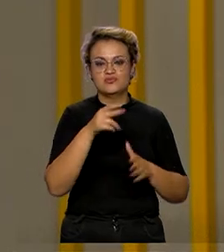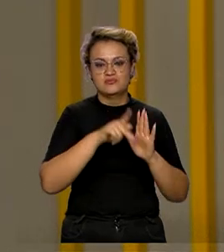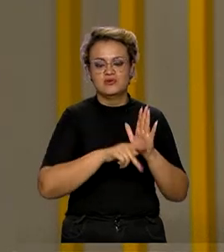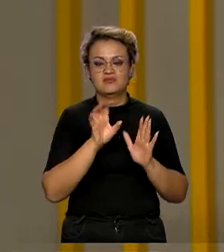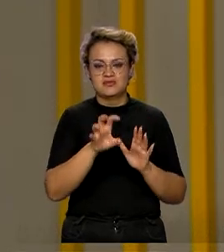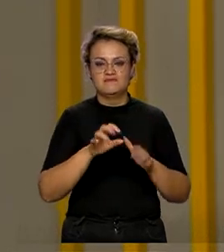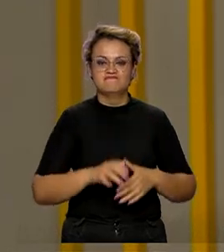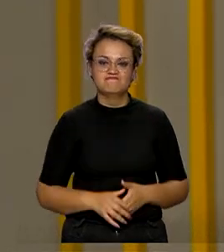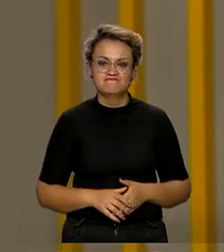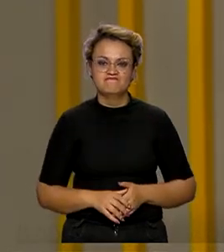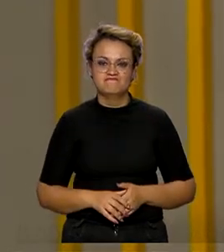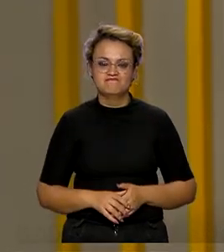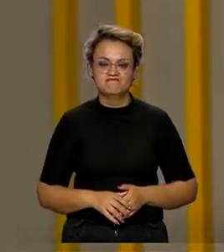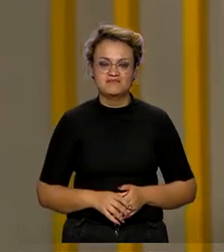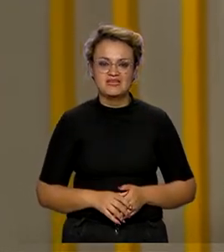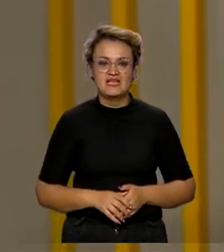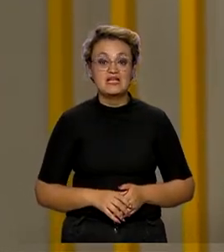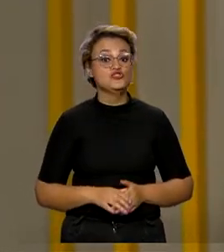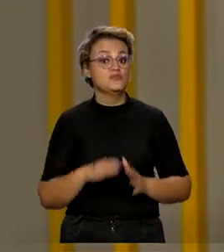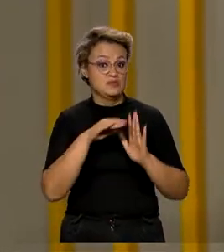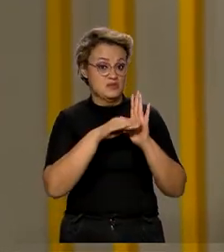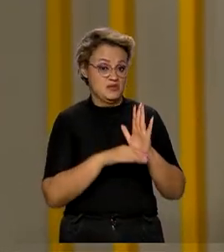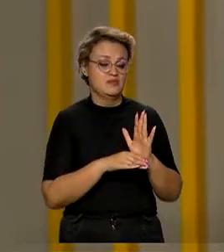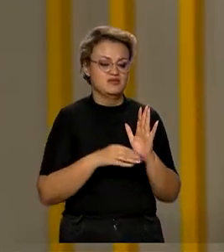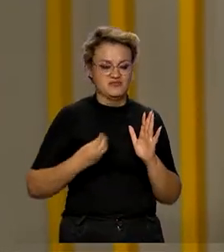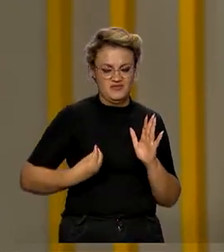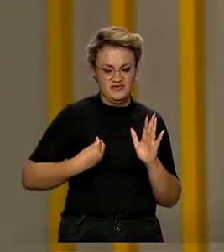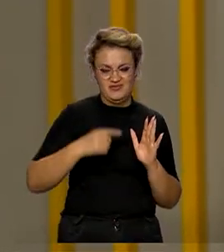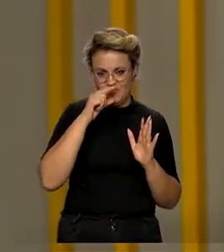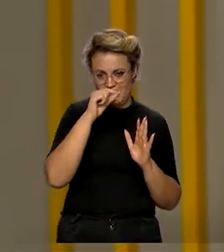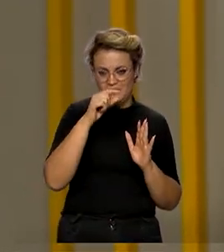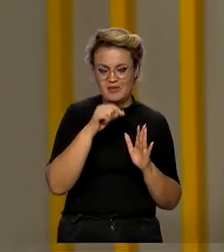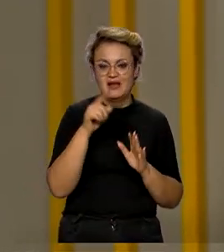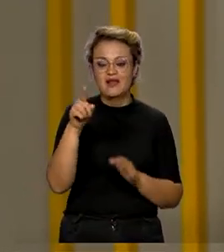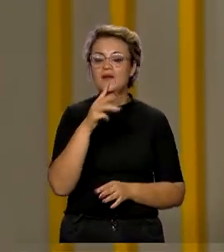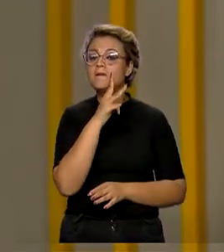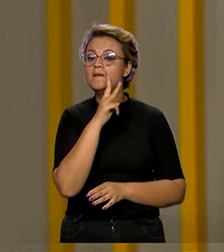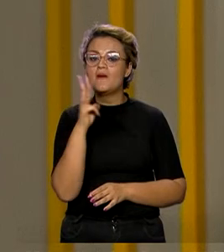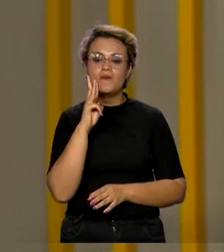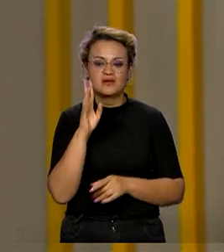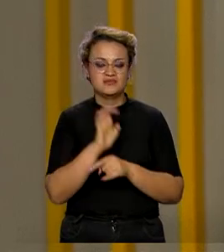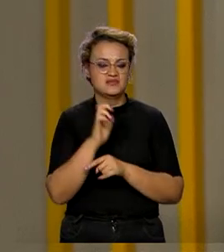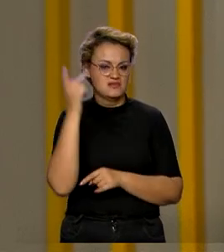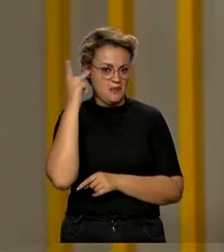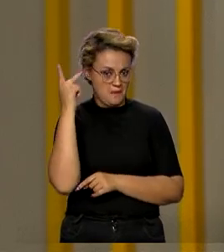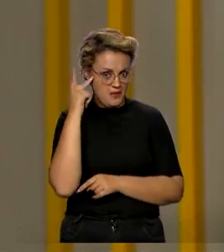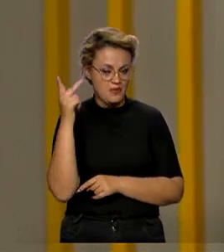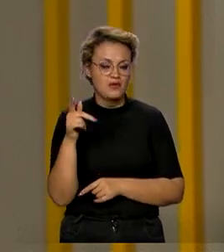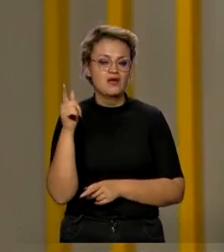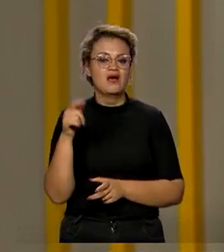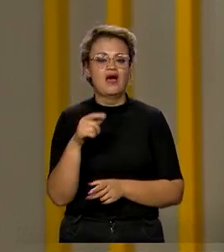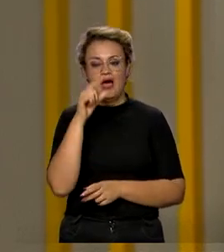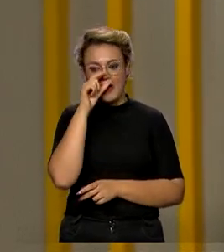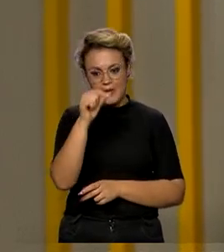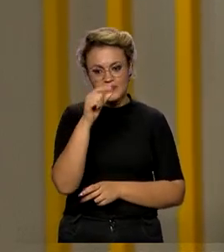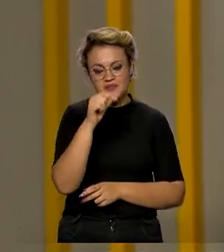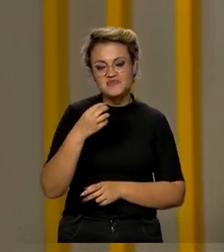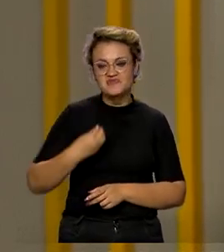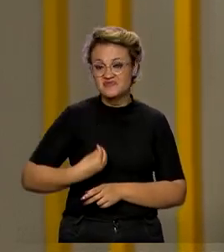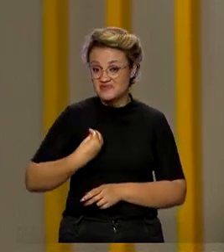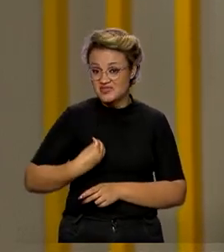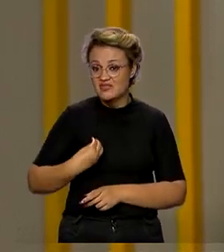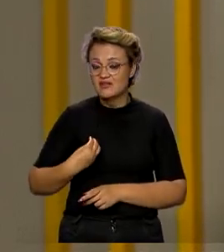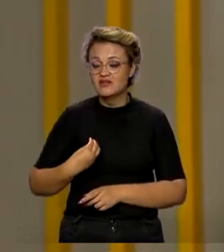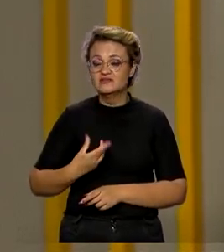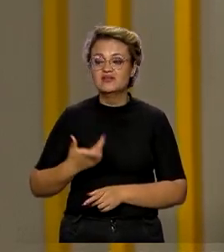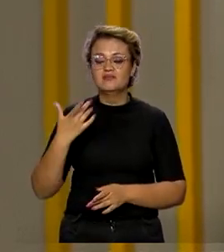E ainda sobre a agenda do presidente em exercício, em Mauá, no ABC Paulista, Geraldo Alckmin participou de um encontro para